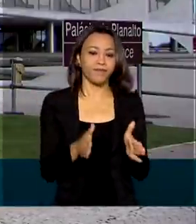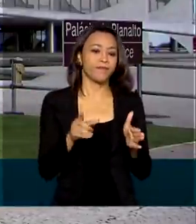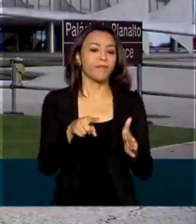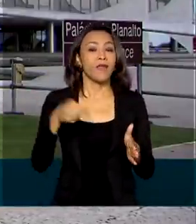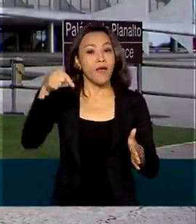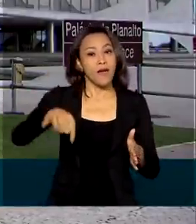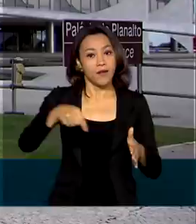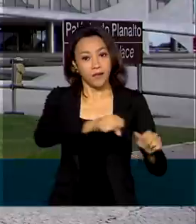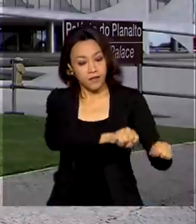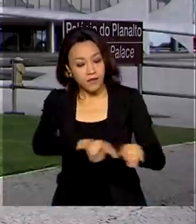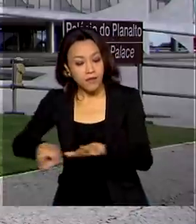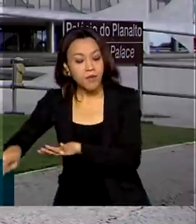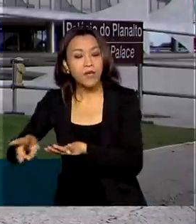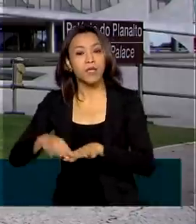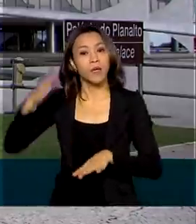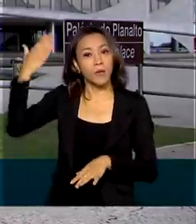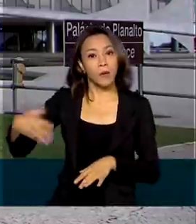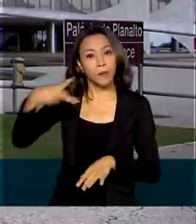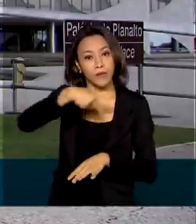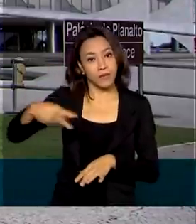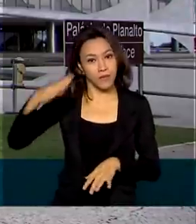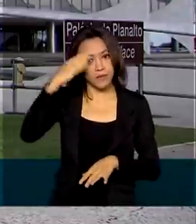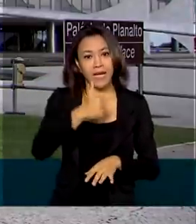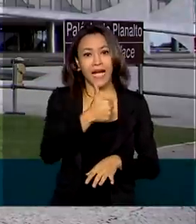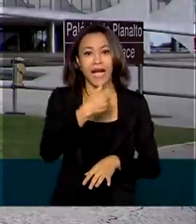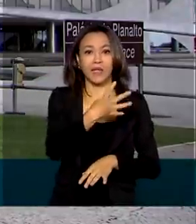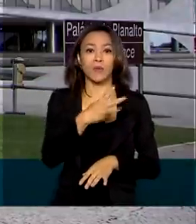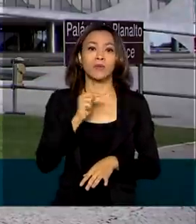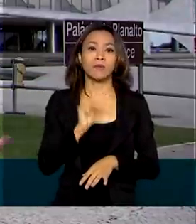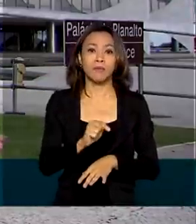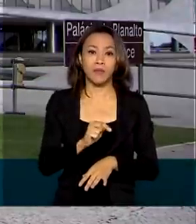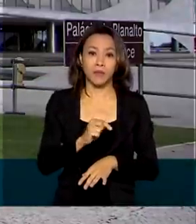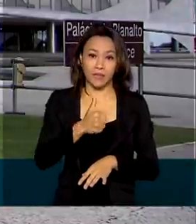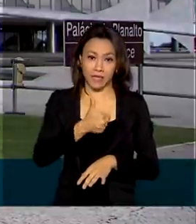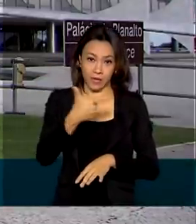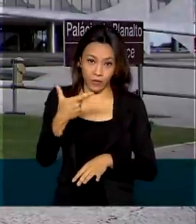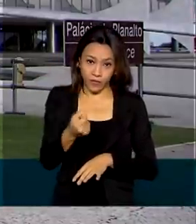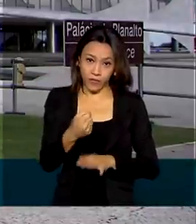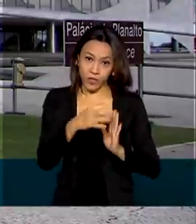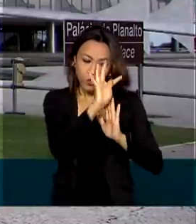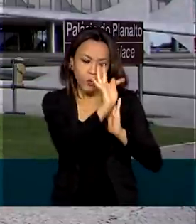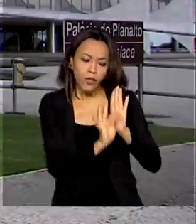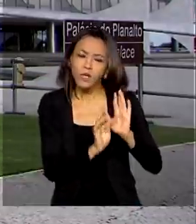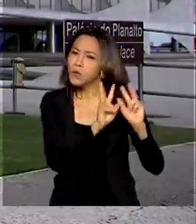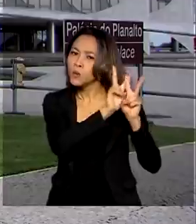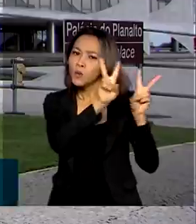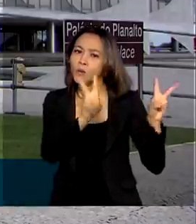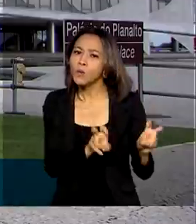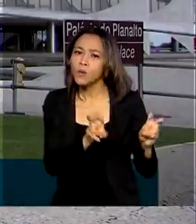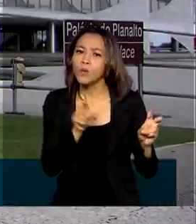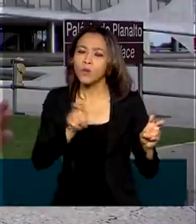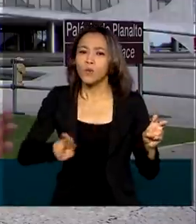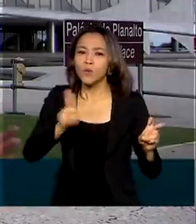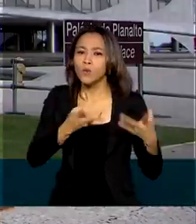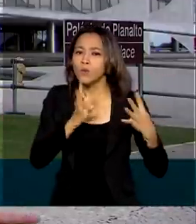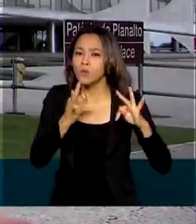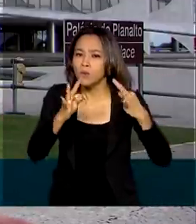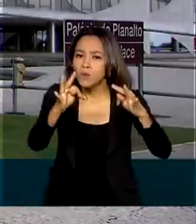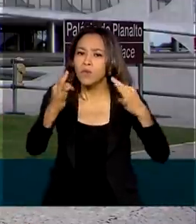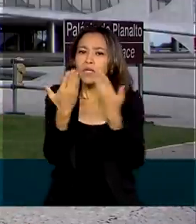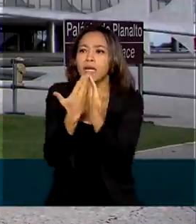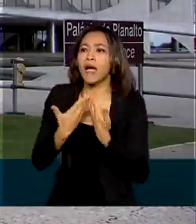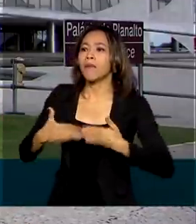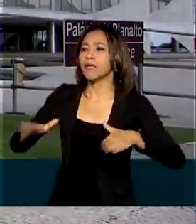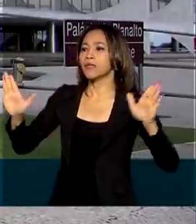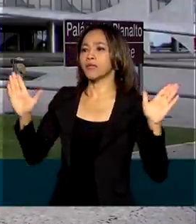Jair Bolsonaro sancionou a Lei 14.120. O texto prevê avanços na modernização e ampliação do mercado